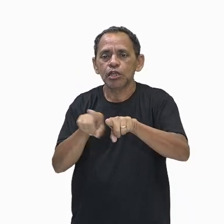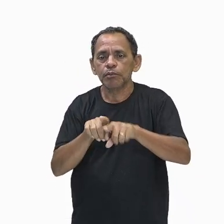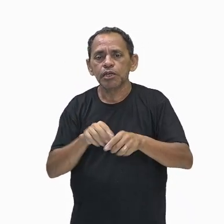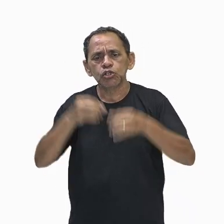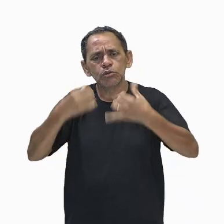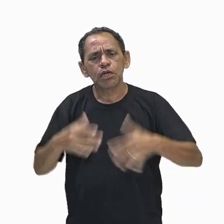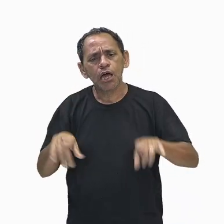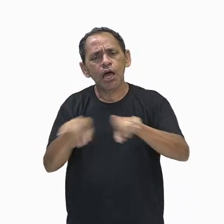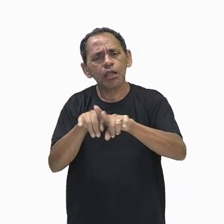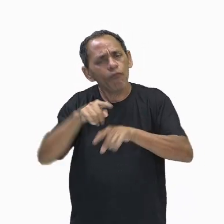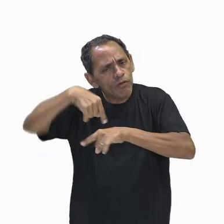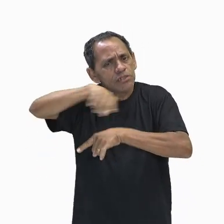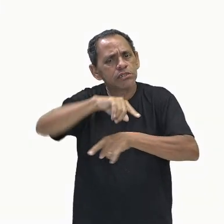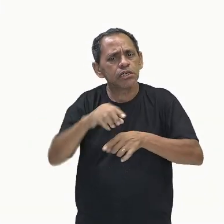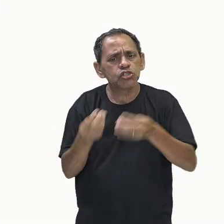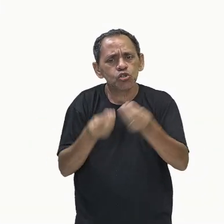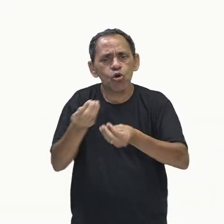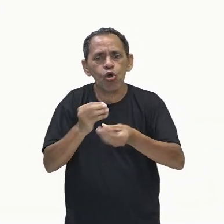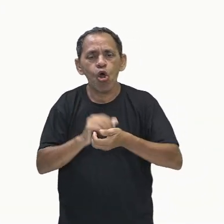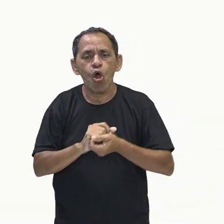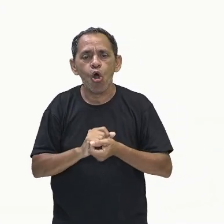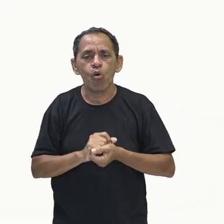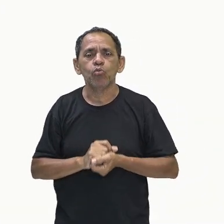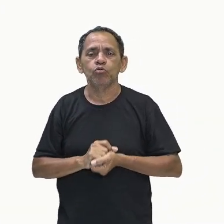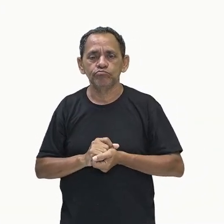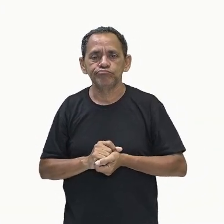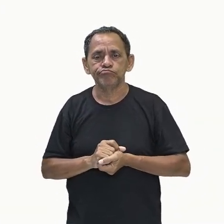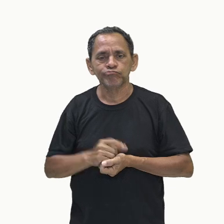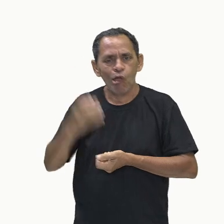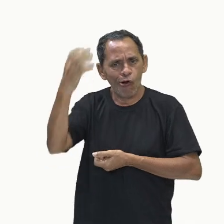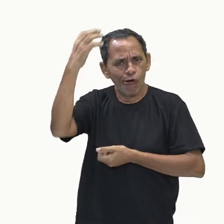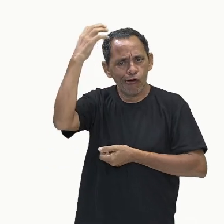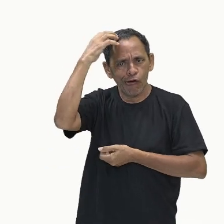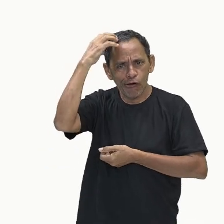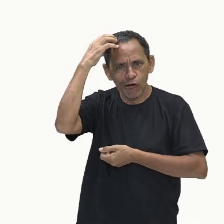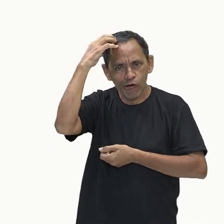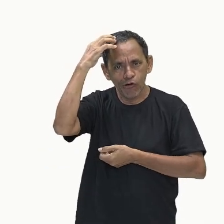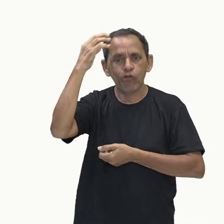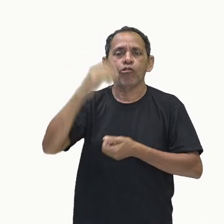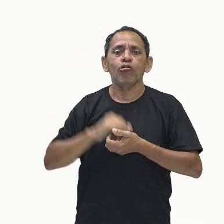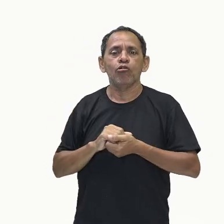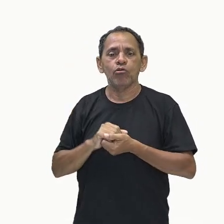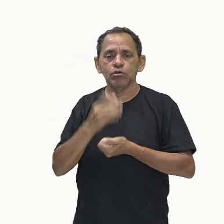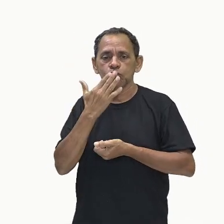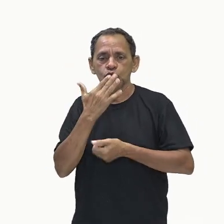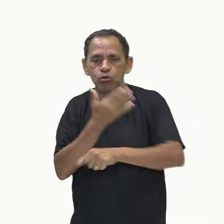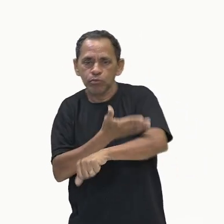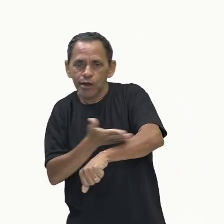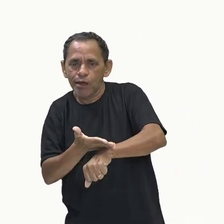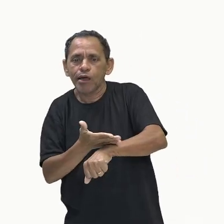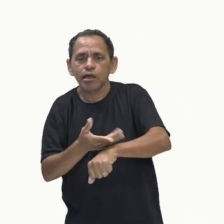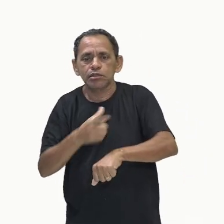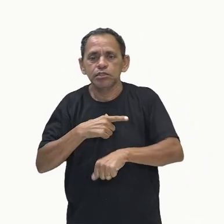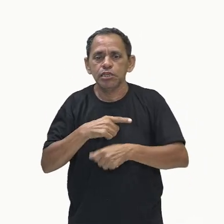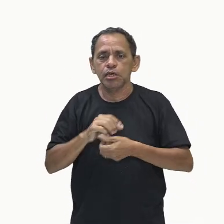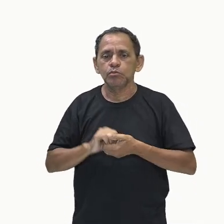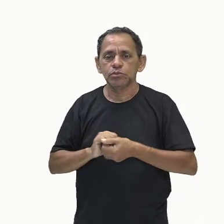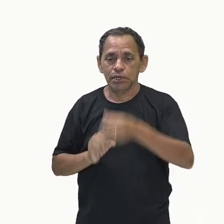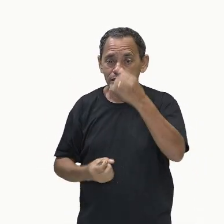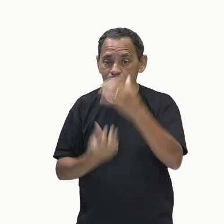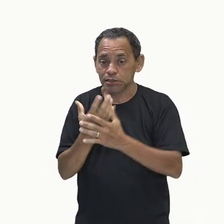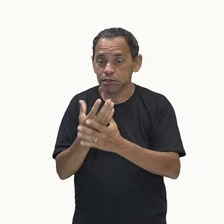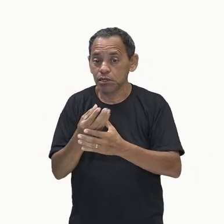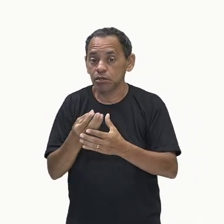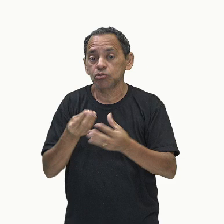que essa parte aqui, dessa coroa branca, né? Nós temos, então, aqui a formação,